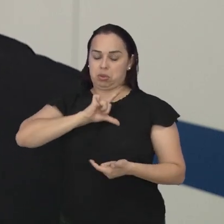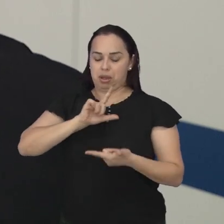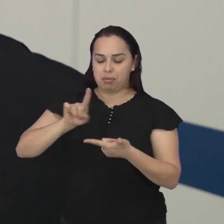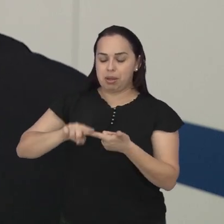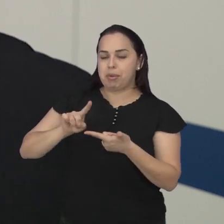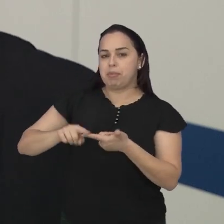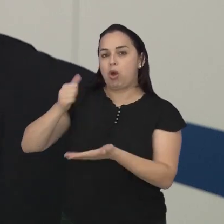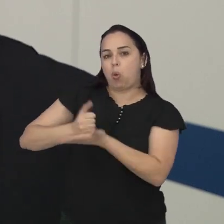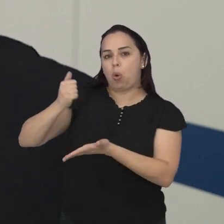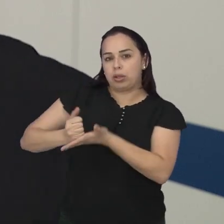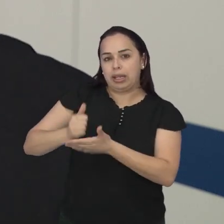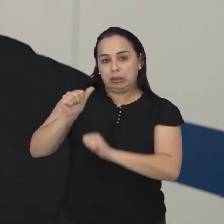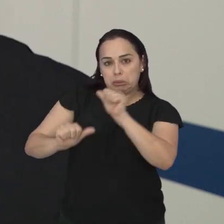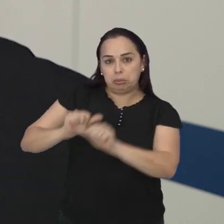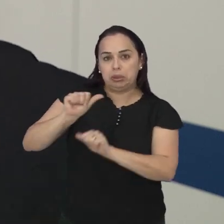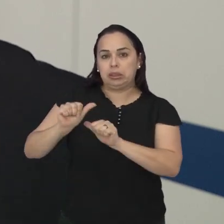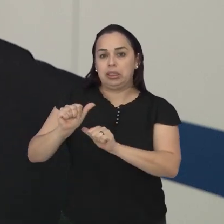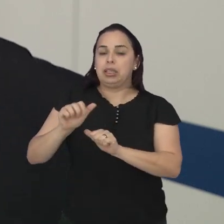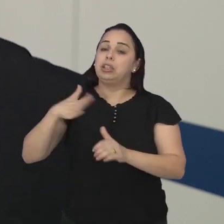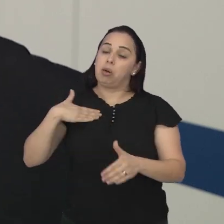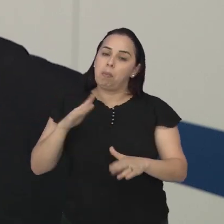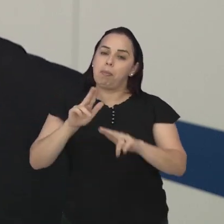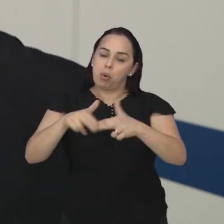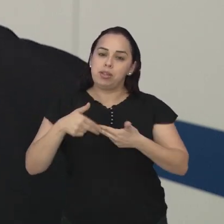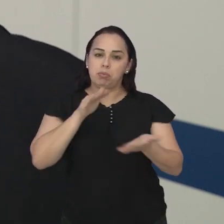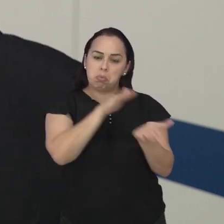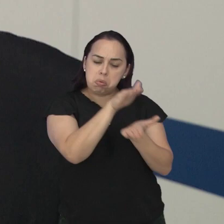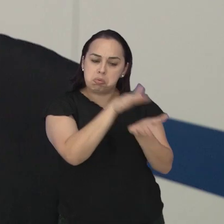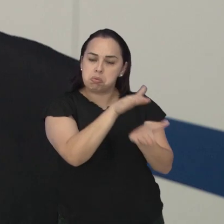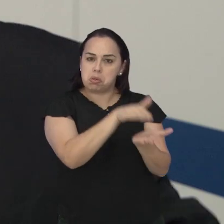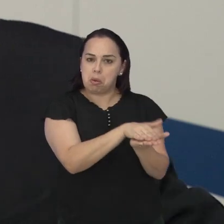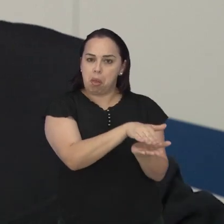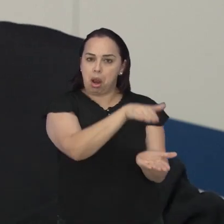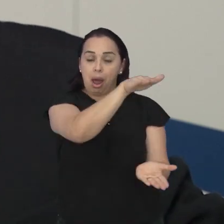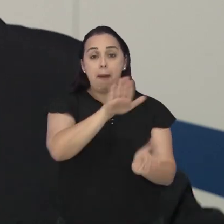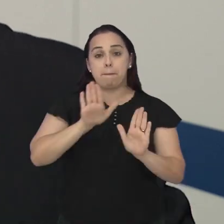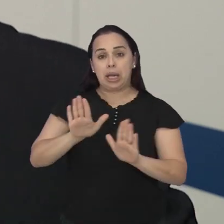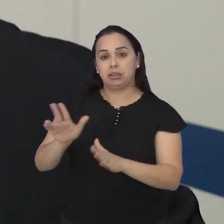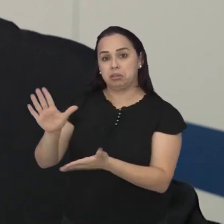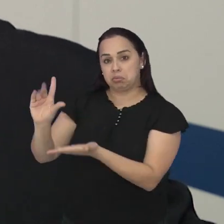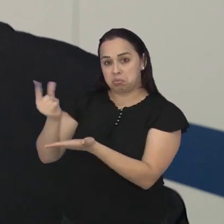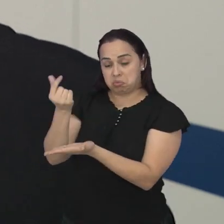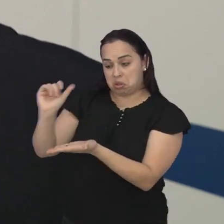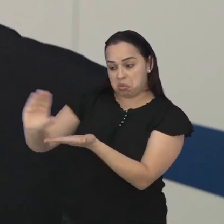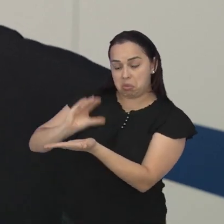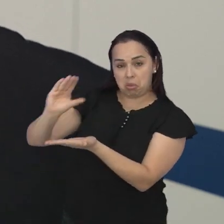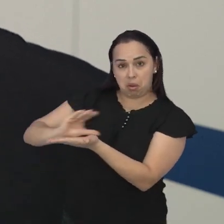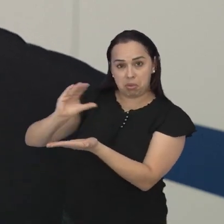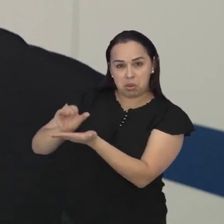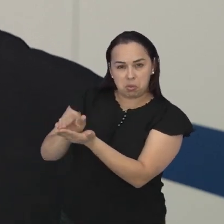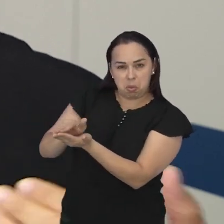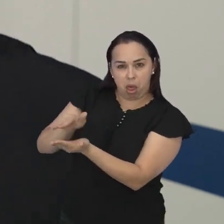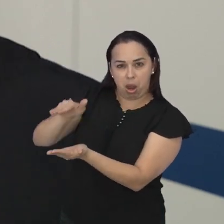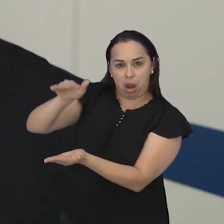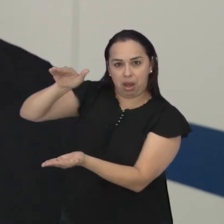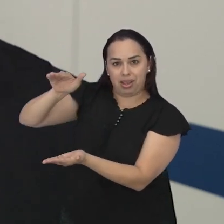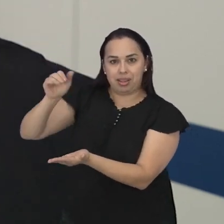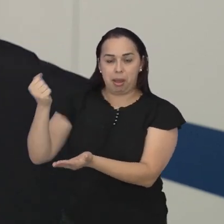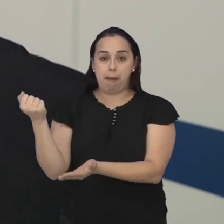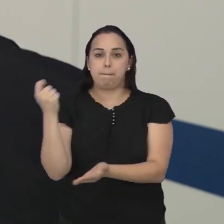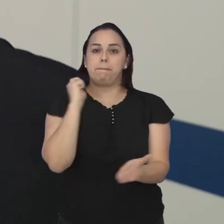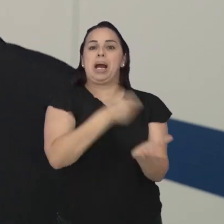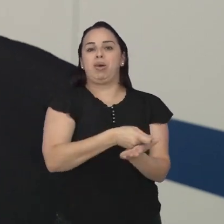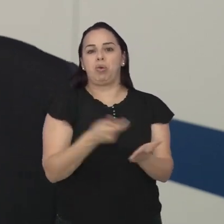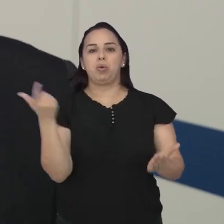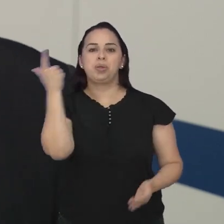reajuste de contrato, essas coisas puxam as nossas despesas. Contudo, nossas receitas aumentaram de forma a suprir